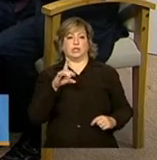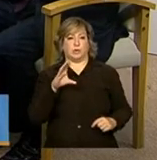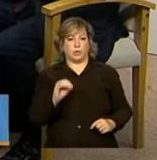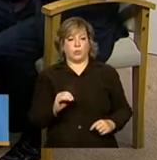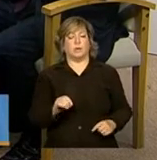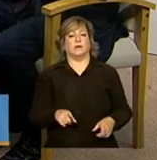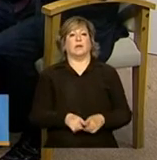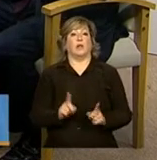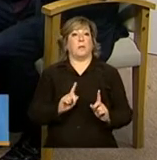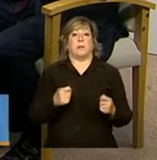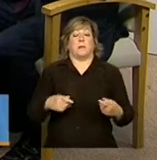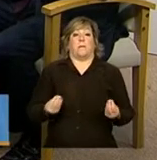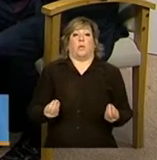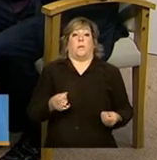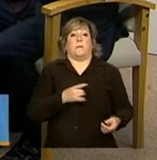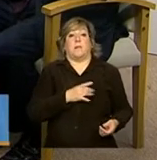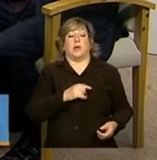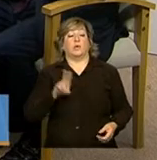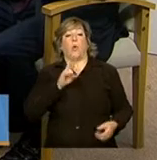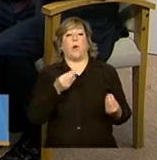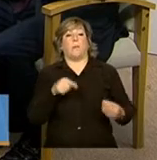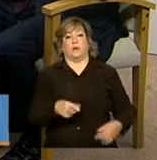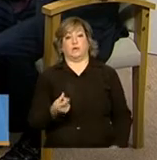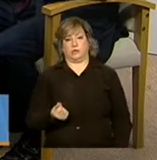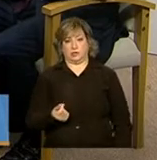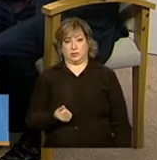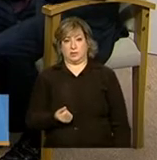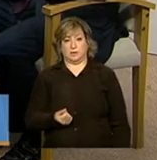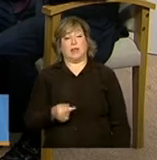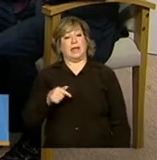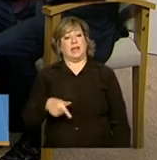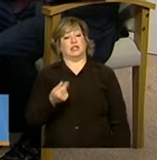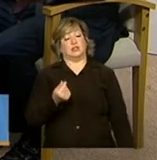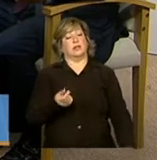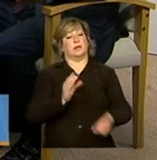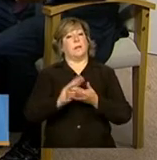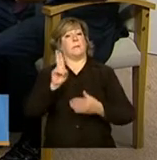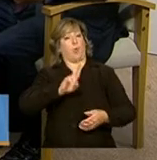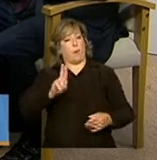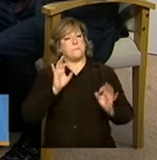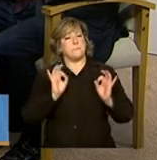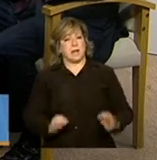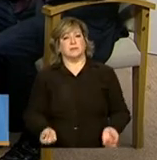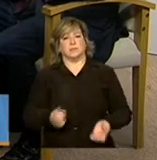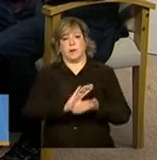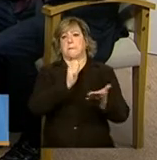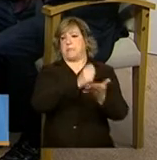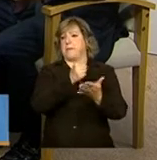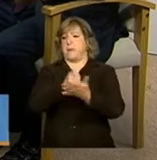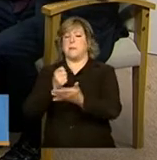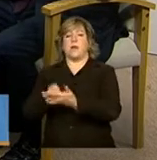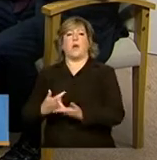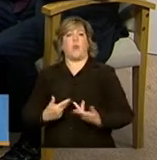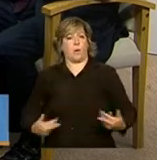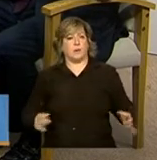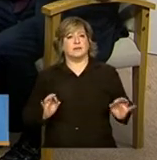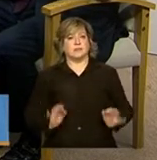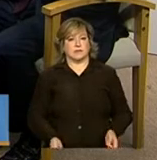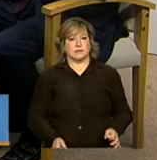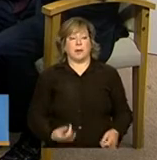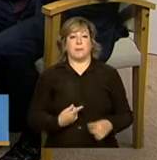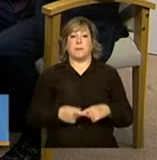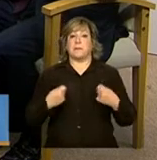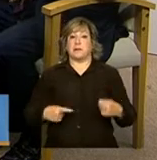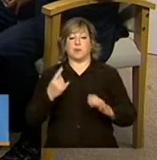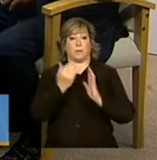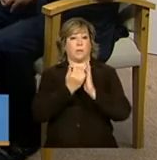tanto receio no uso dos recursos. Os recursos são para ser utilizados mesmo. E é bom que eles sejam utilizados porque a gente precisa de um programa